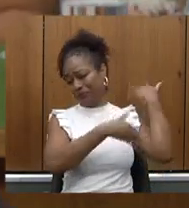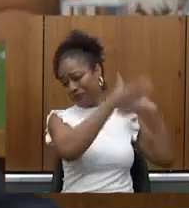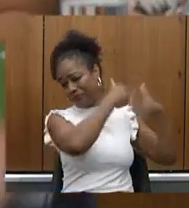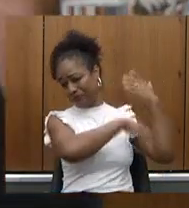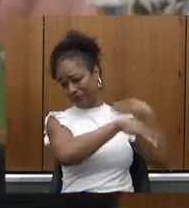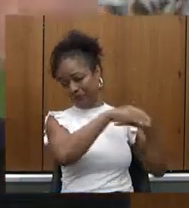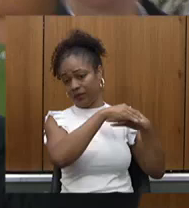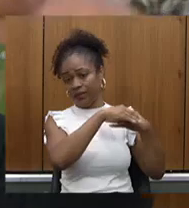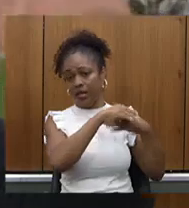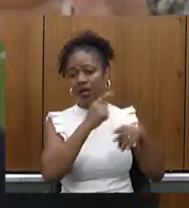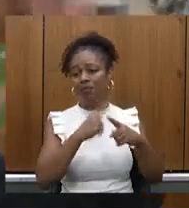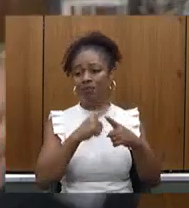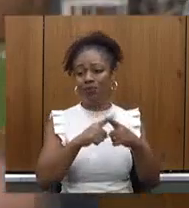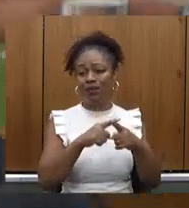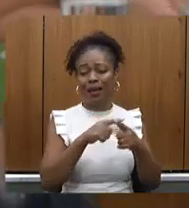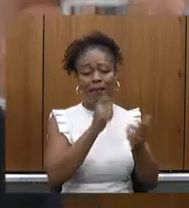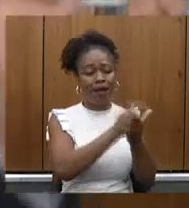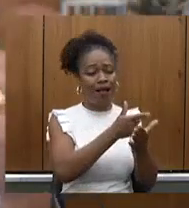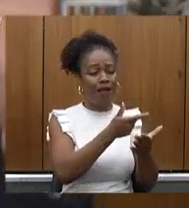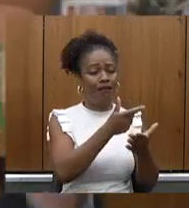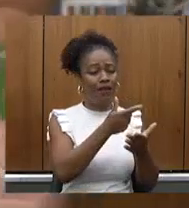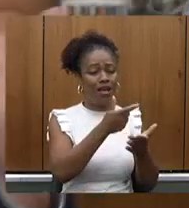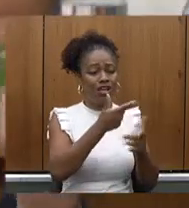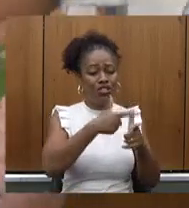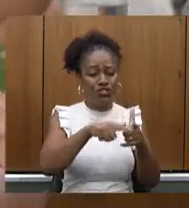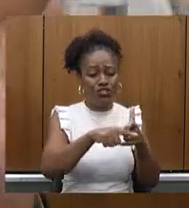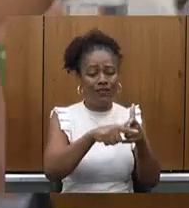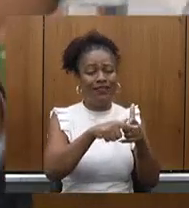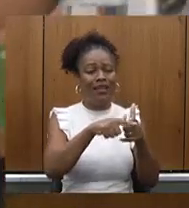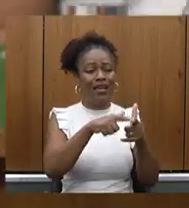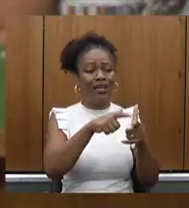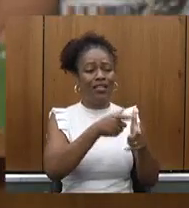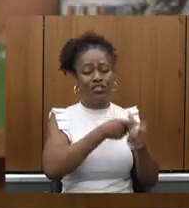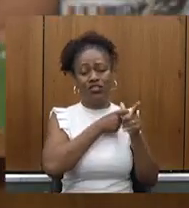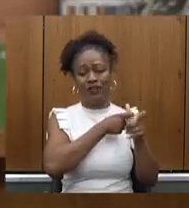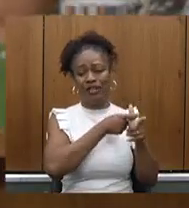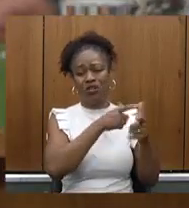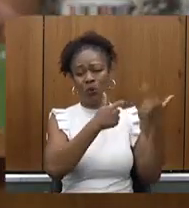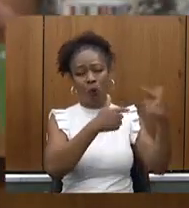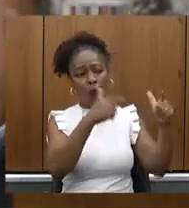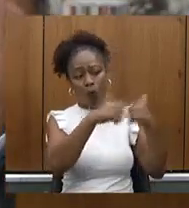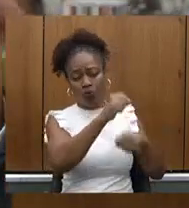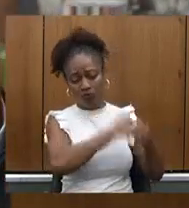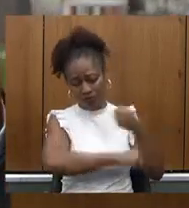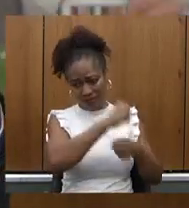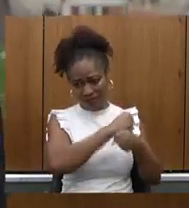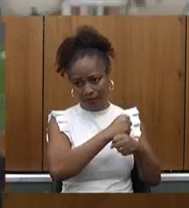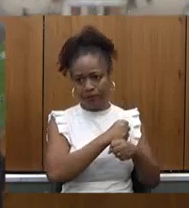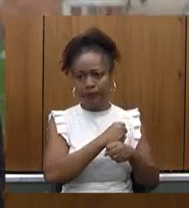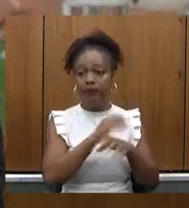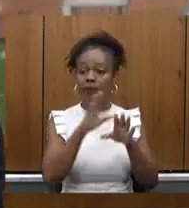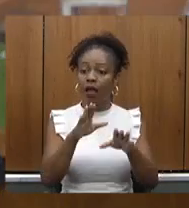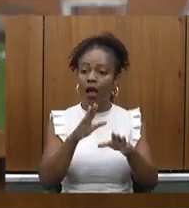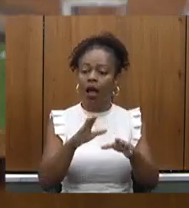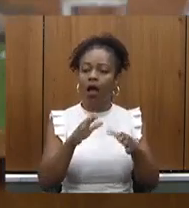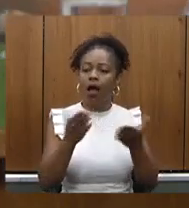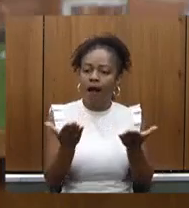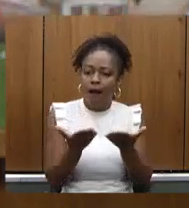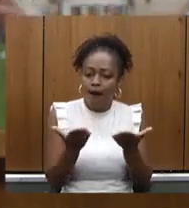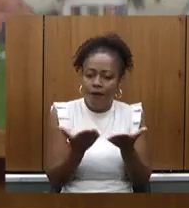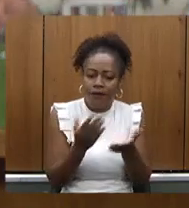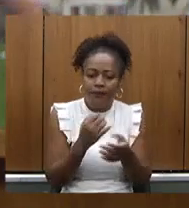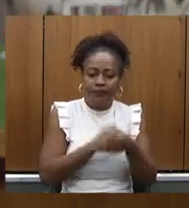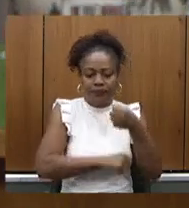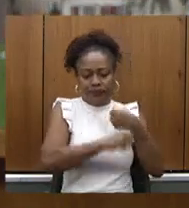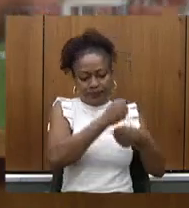pagava dívida de 13, 14, 15 a gente sempre olhava para trás a partir de agora a partir do ano passado a gente não